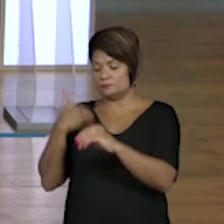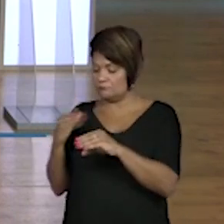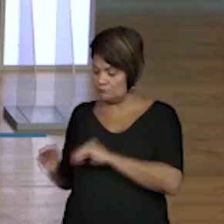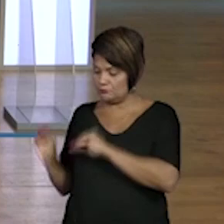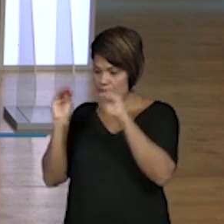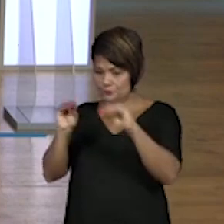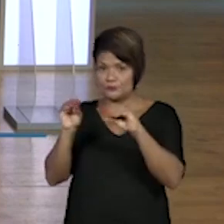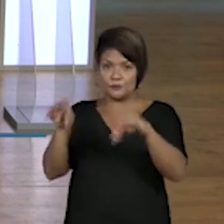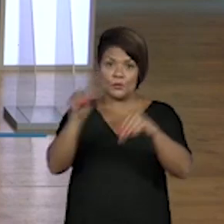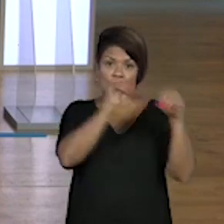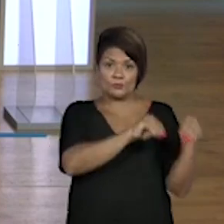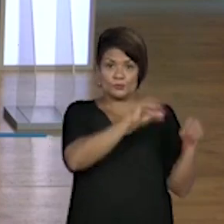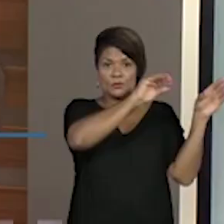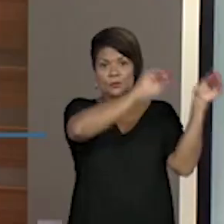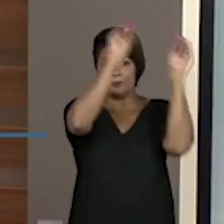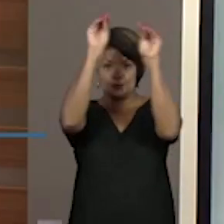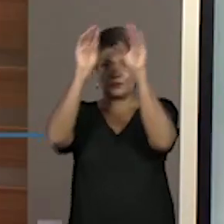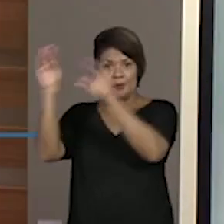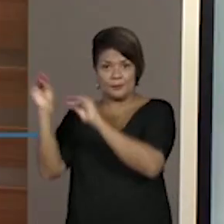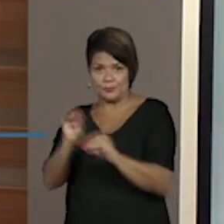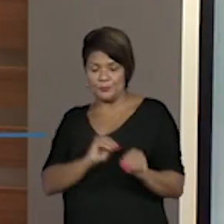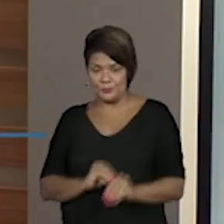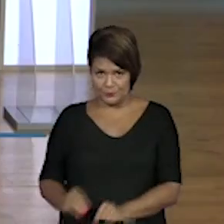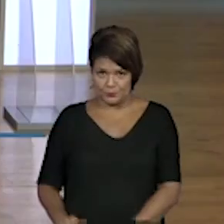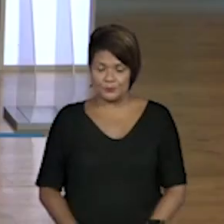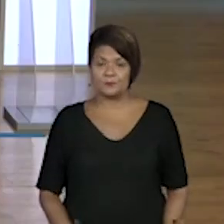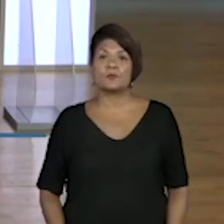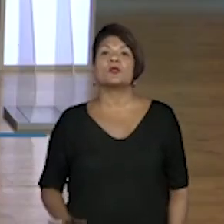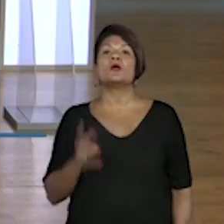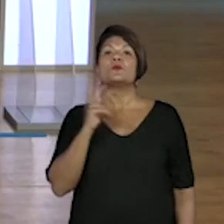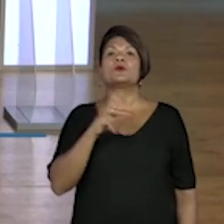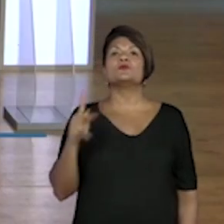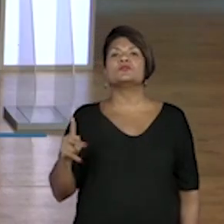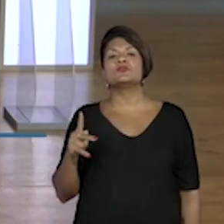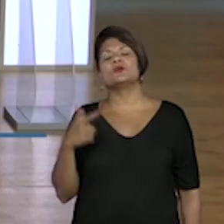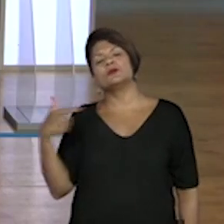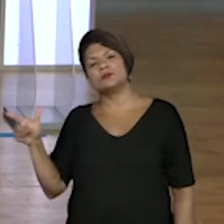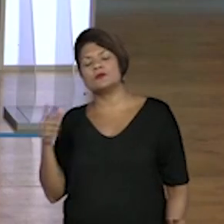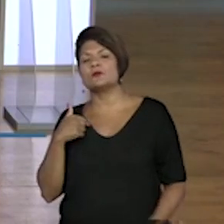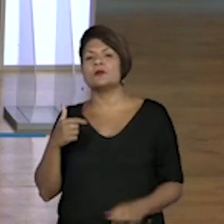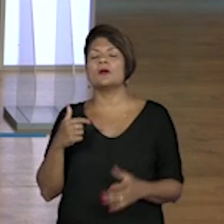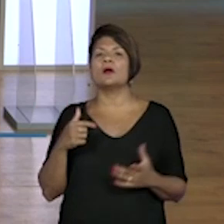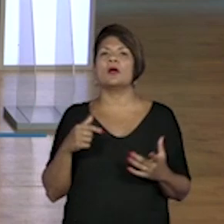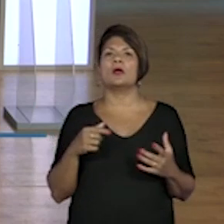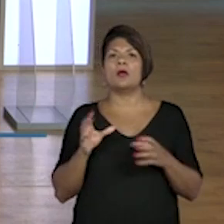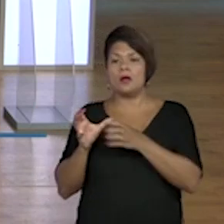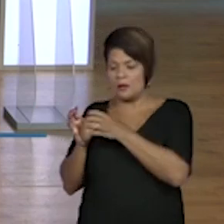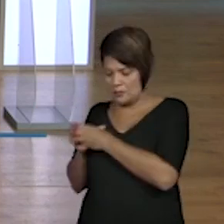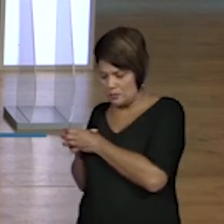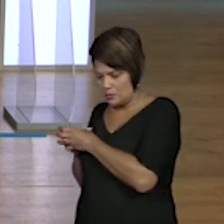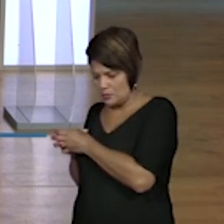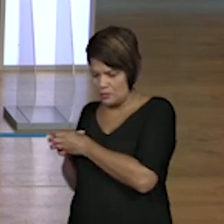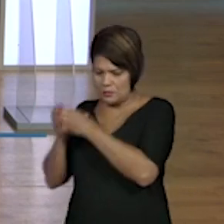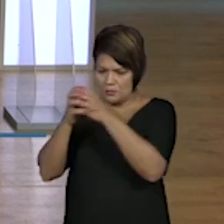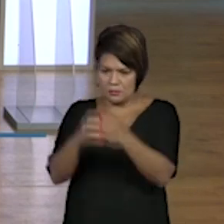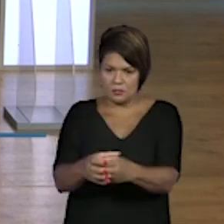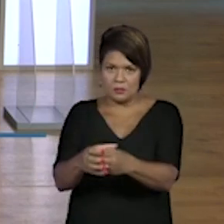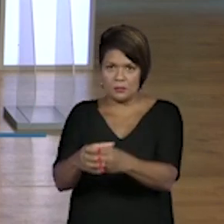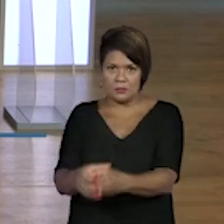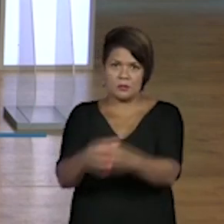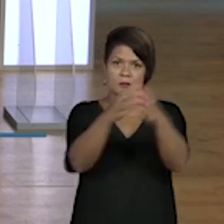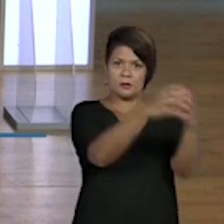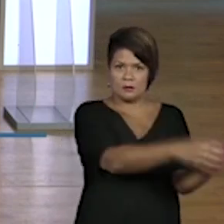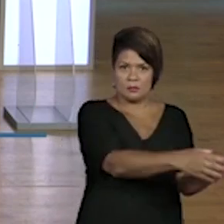Nem sempre precisa ser periódico, mas a gente vai ver. A professora Linda falou, o deslocamento populacional de um lugar para o outro. Ocorre por